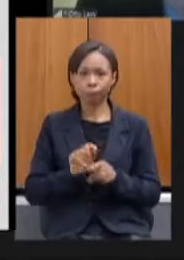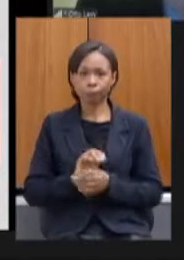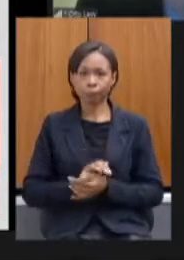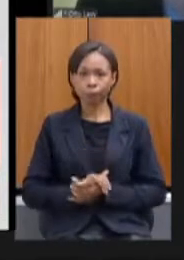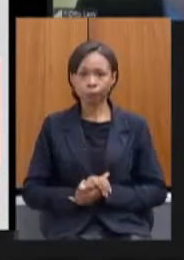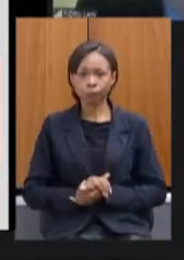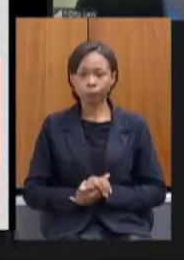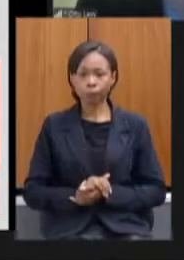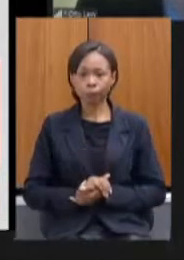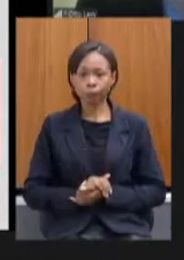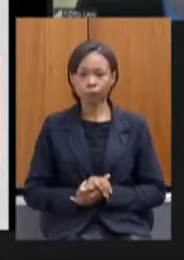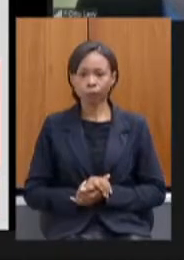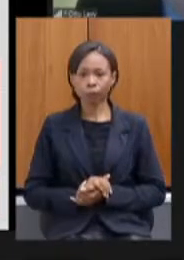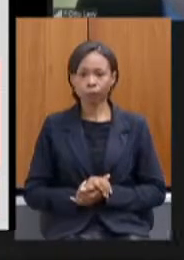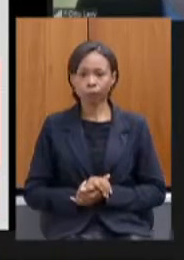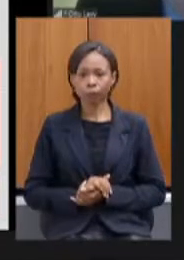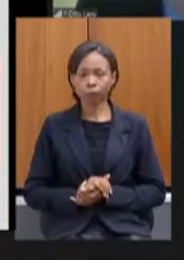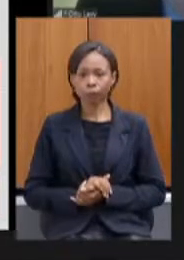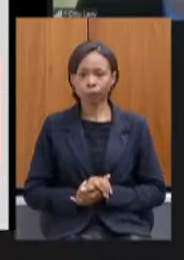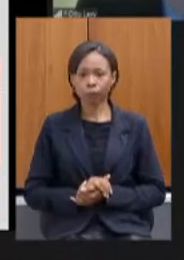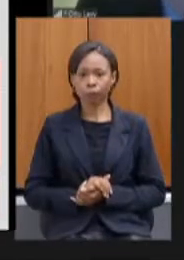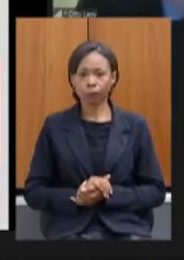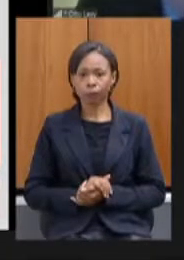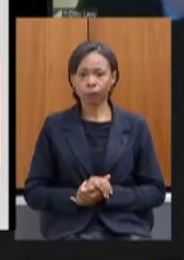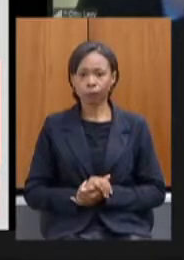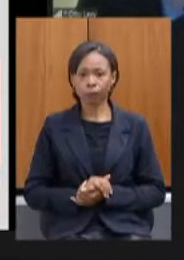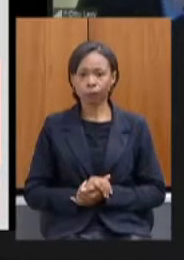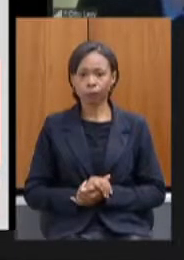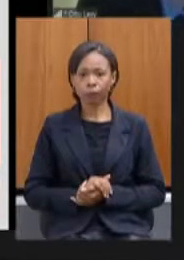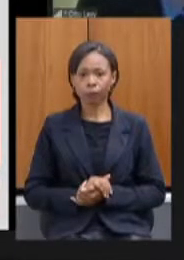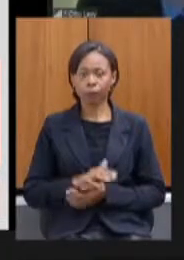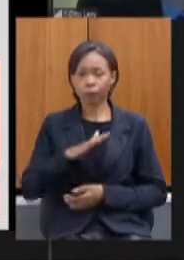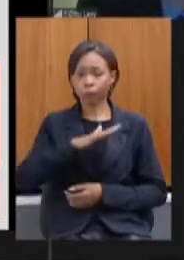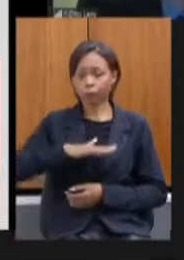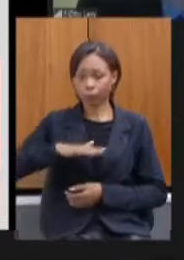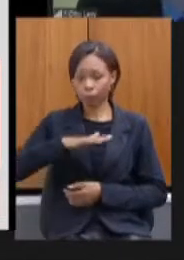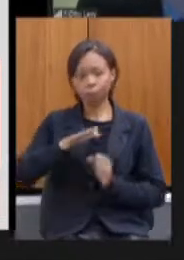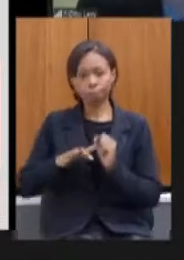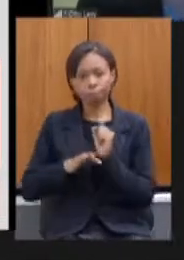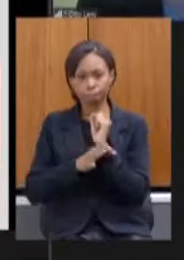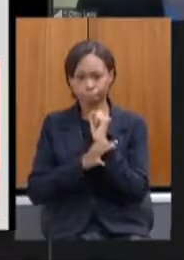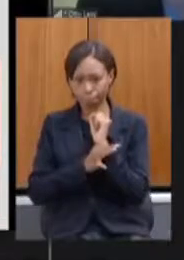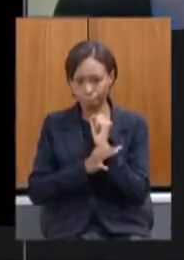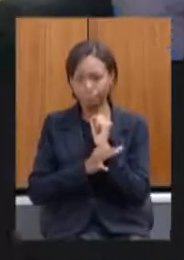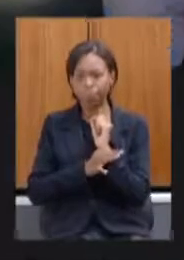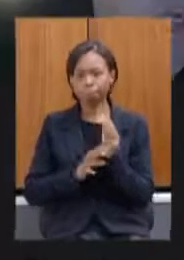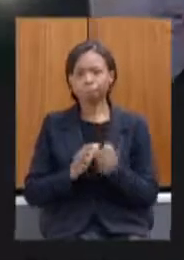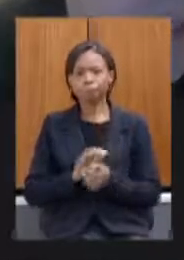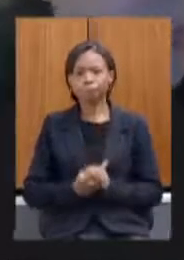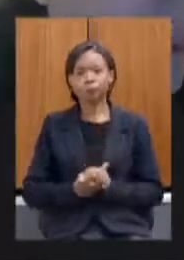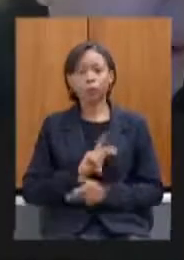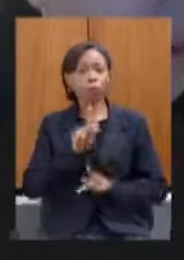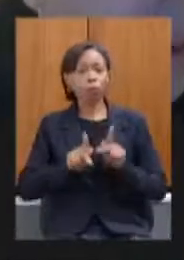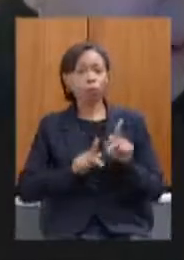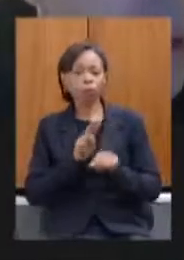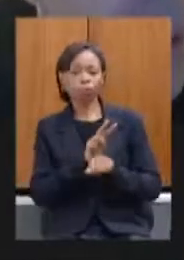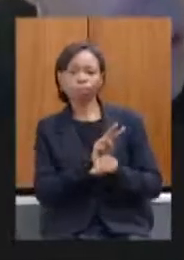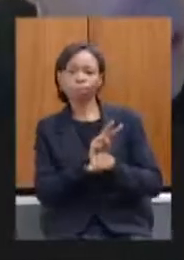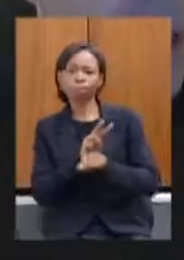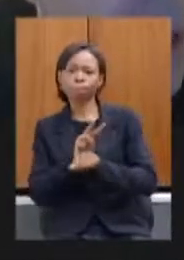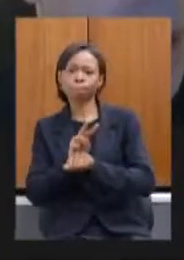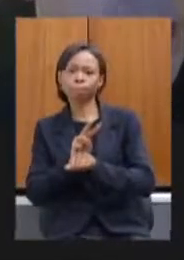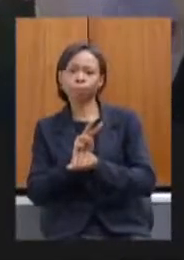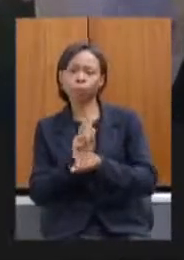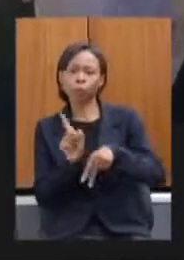pode ir para o próximo por favor na área de segurança pública pessoas monitoradas por tornozele